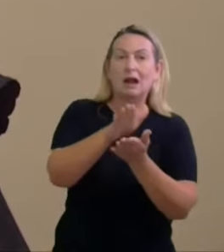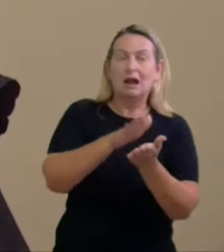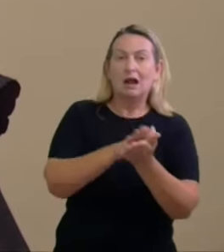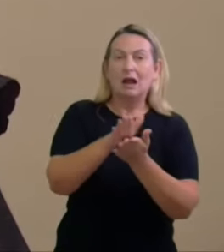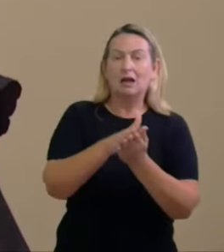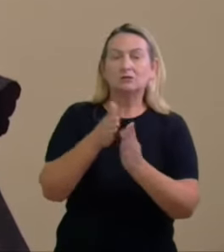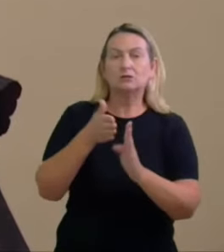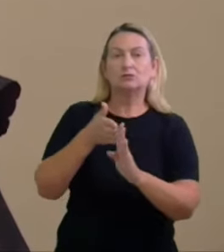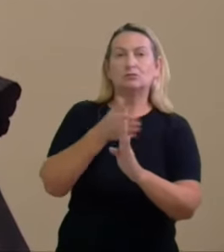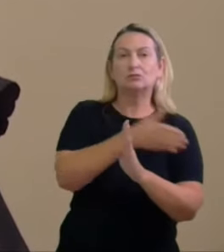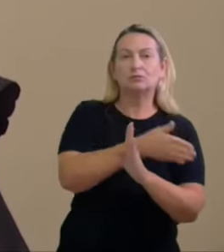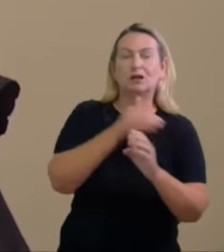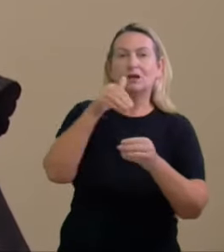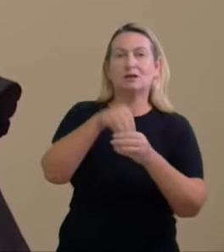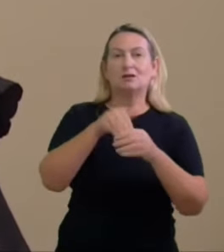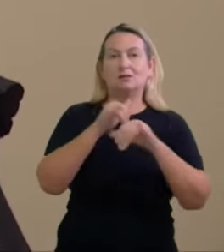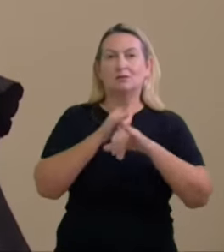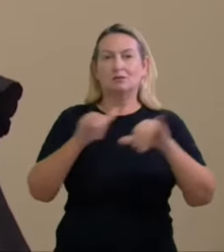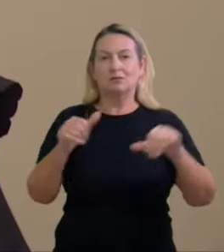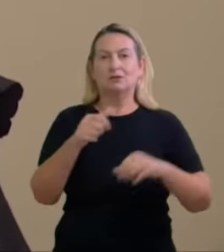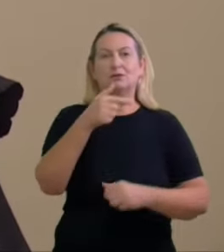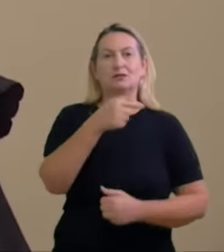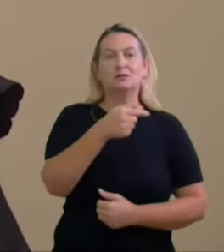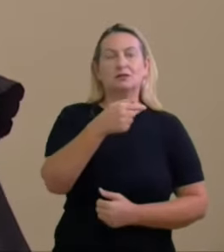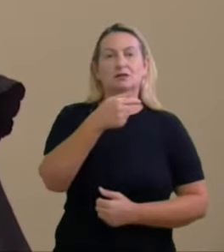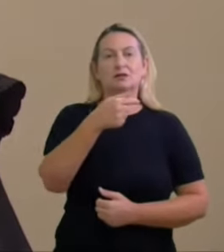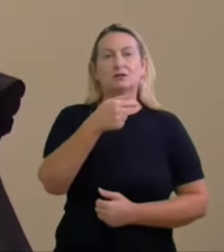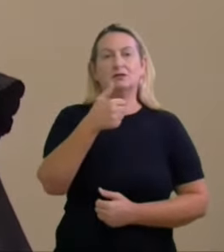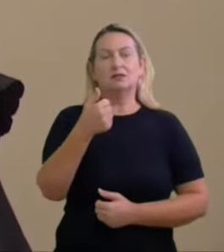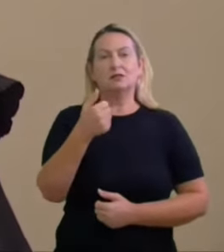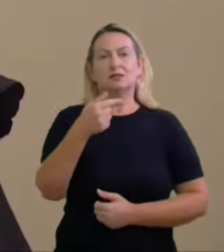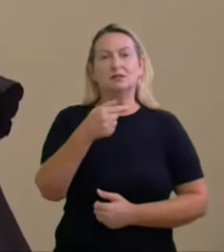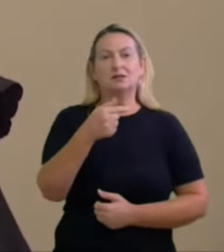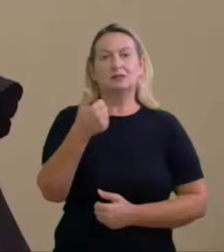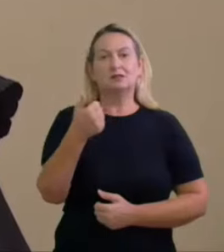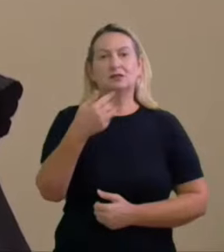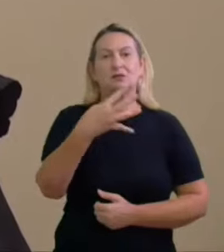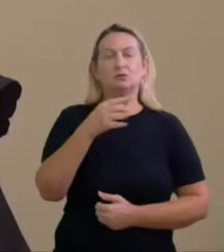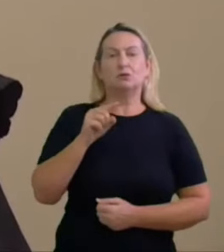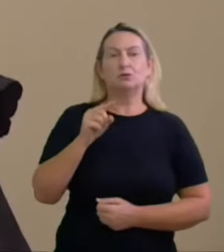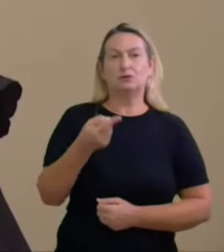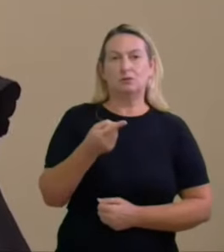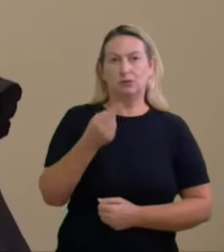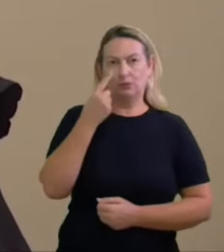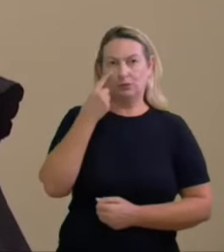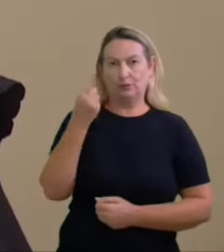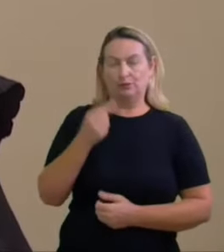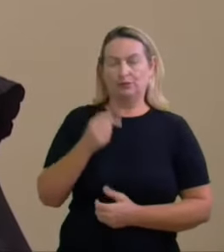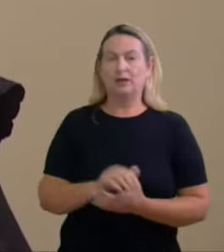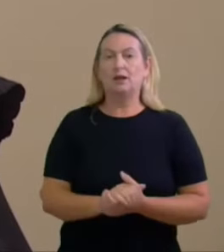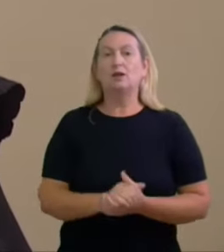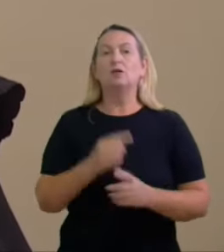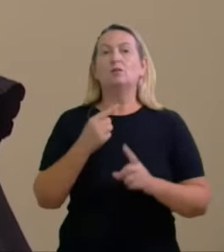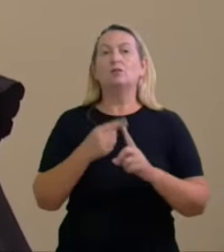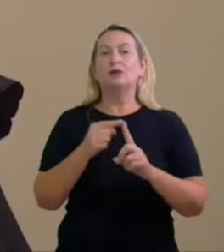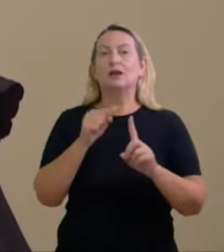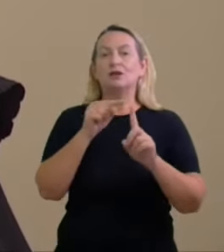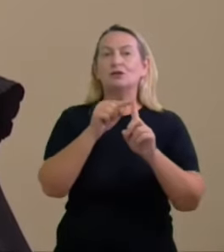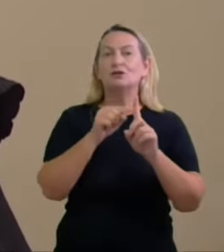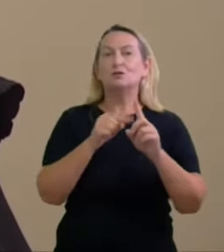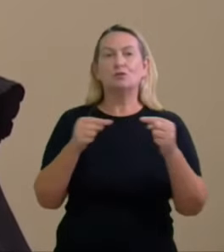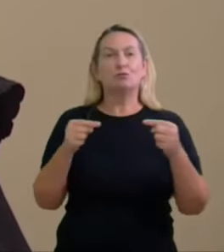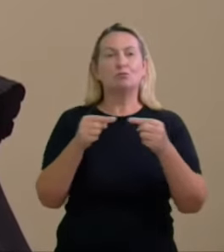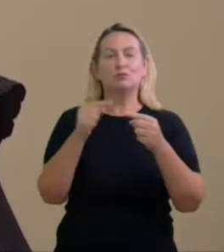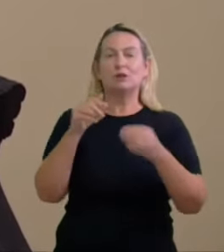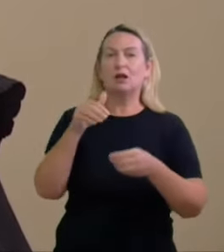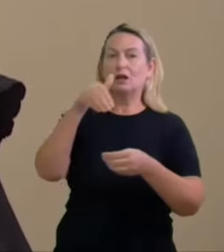investigados no total de 714 em 1422 e 83 porque tipicamente eleitorais e por